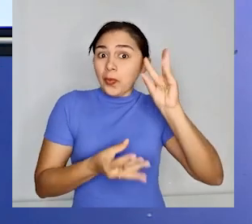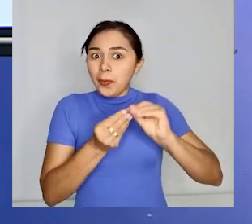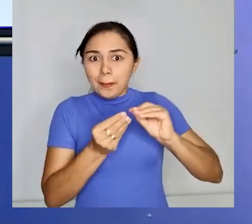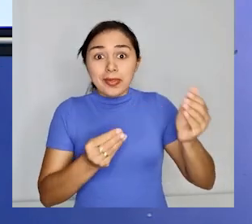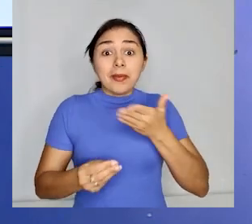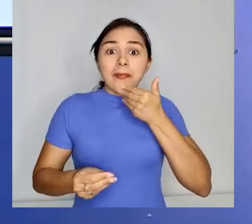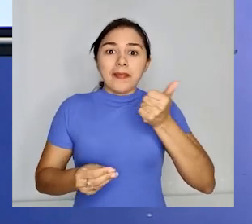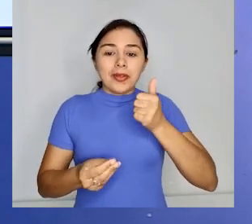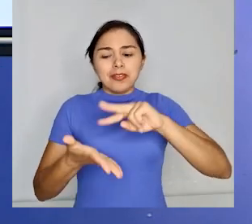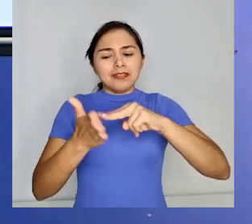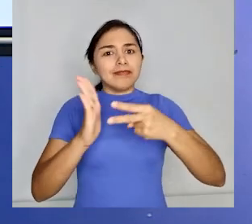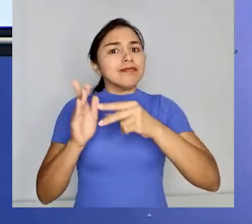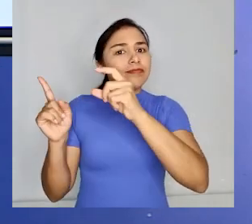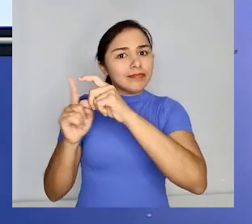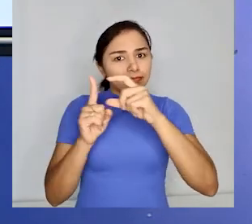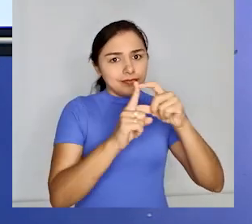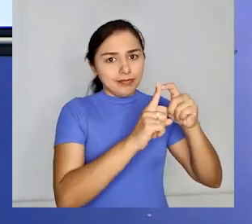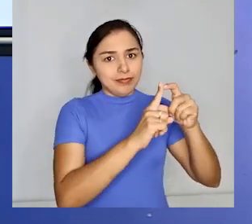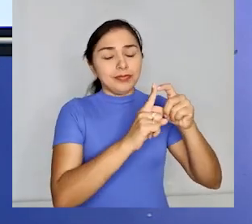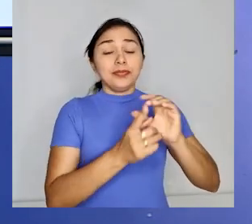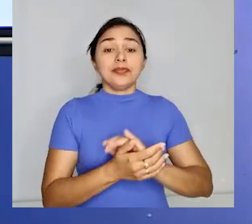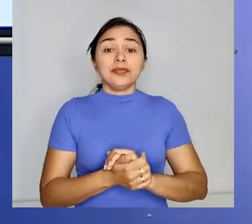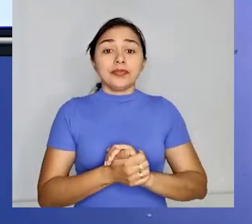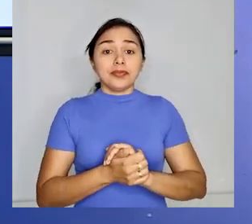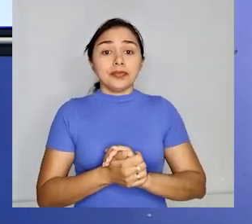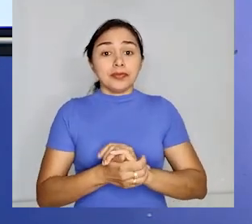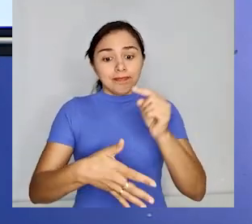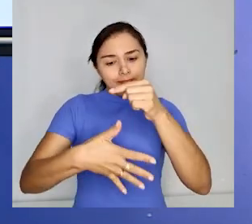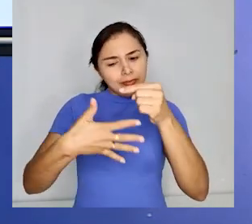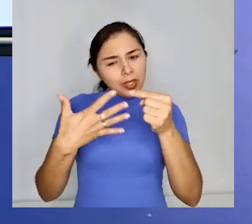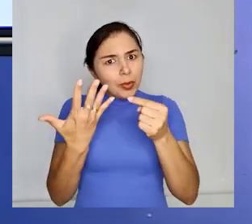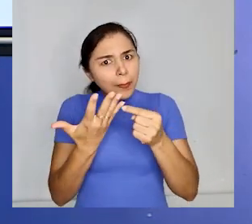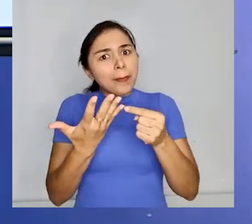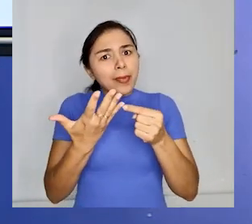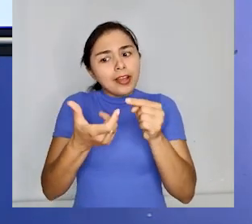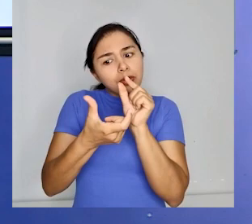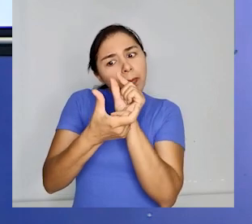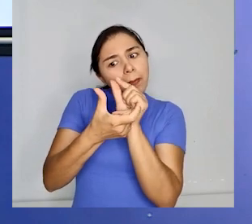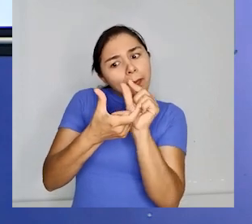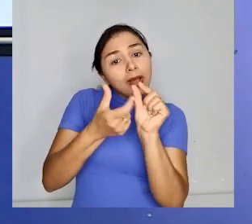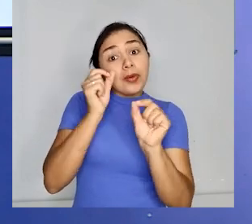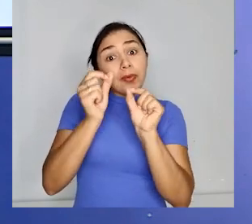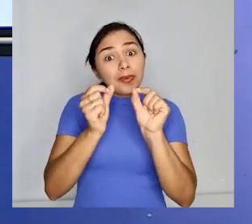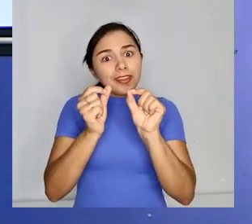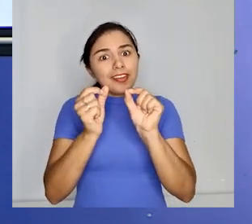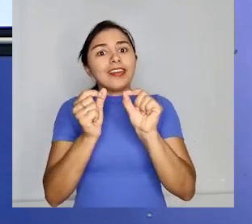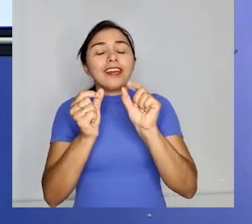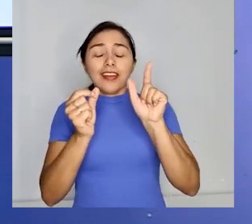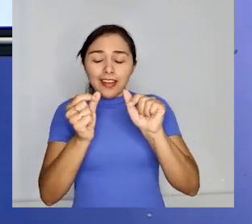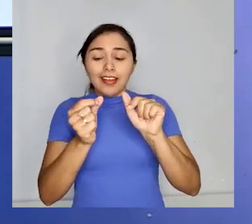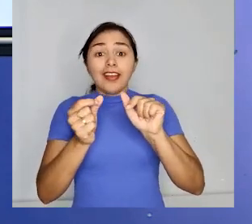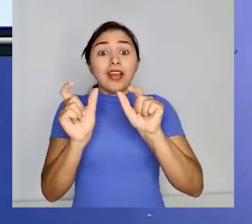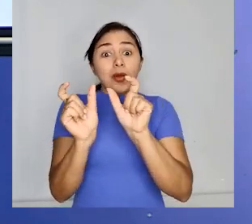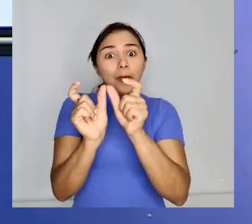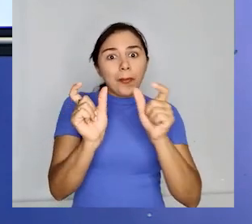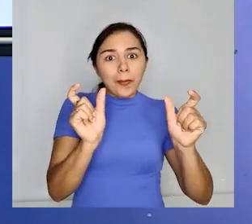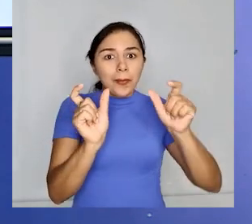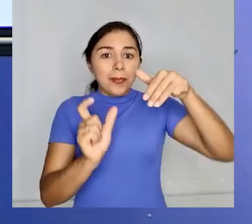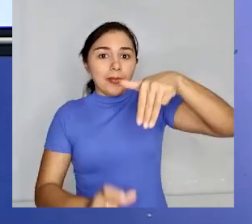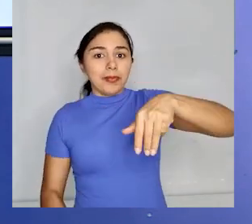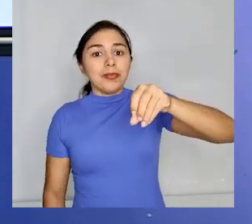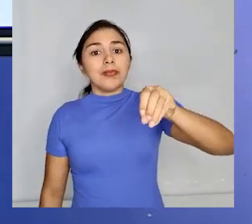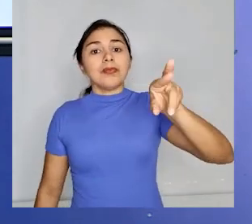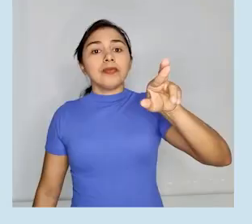significado de cada uma delas. Estes elementos que compõem as palavras são chamados de elementos mórficos ou morfemas